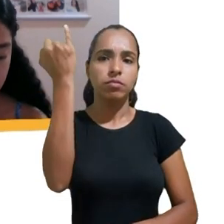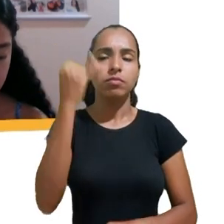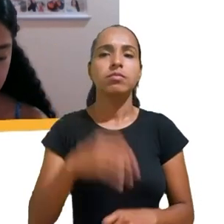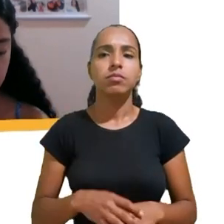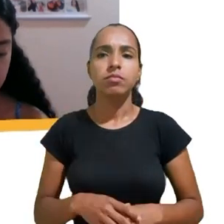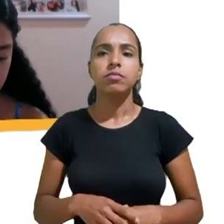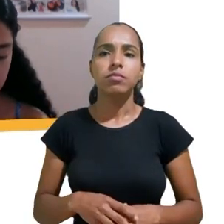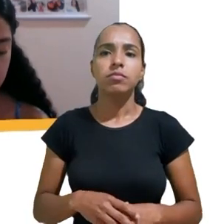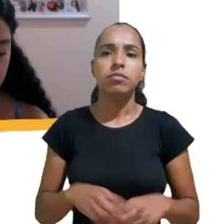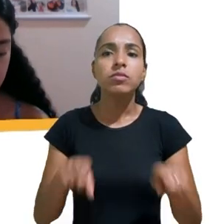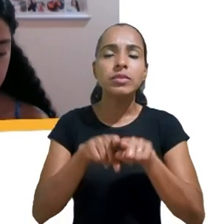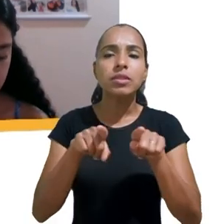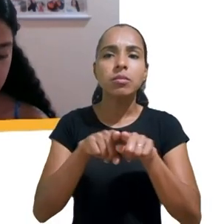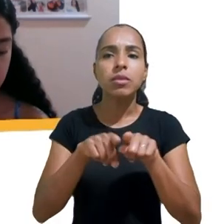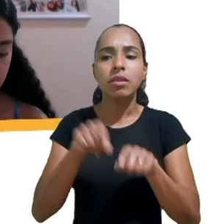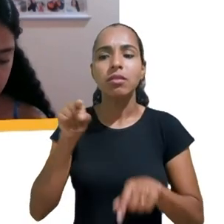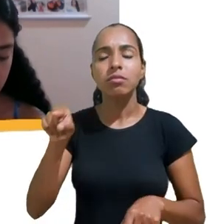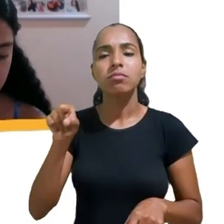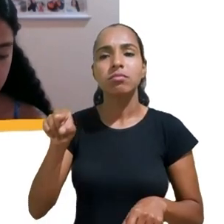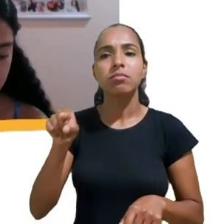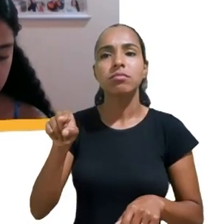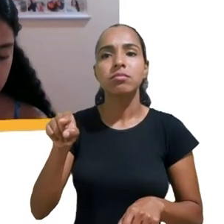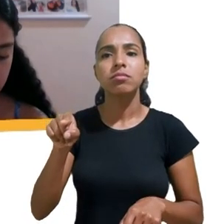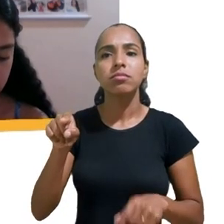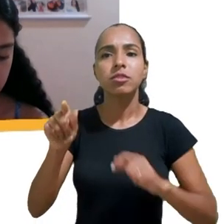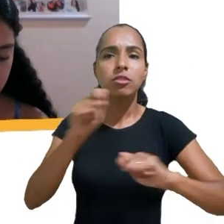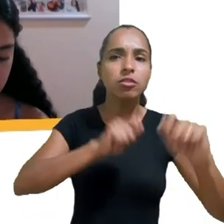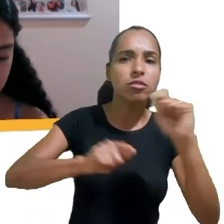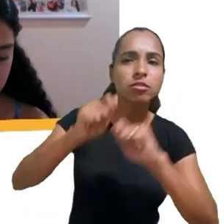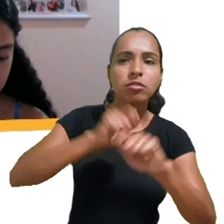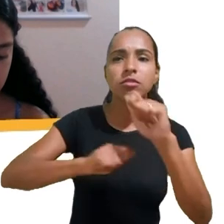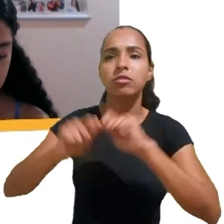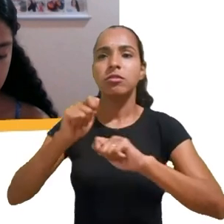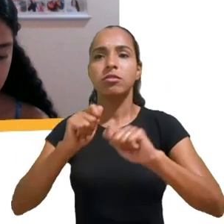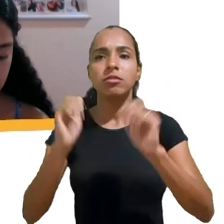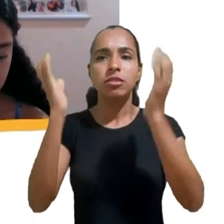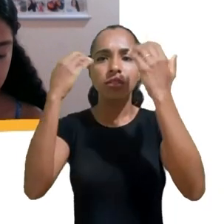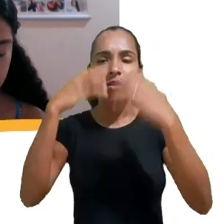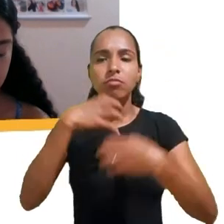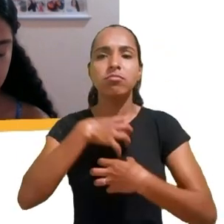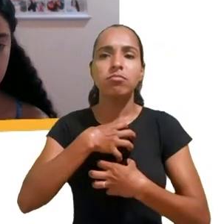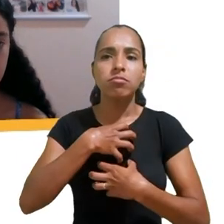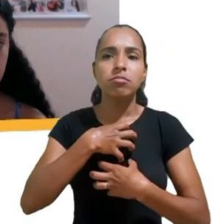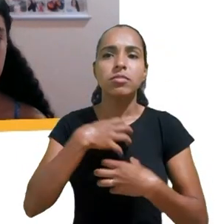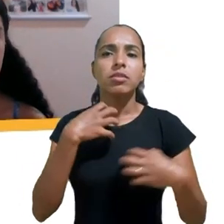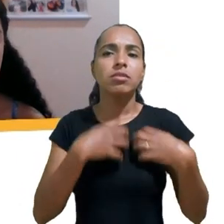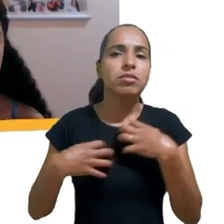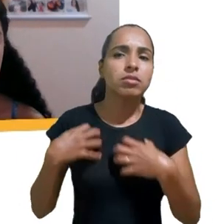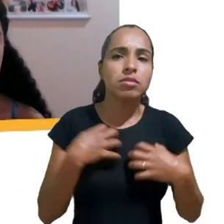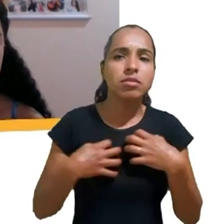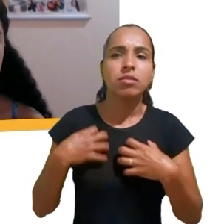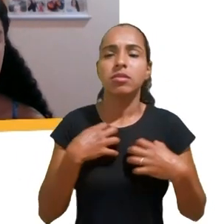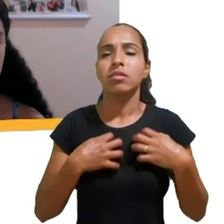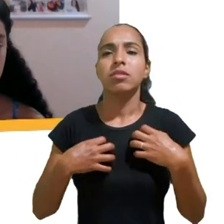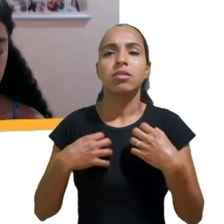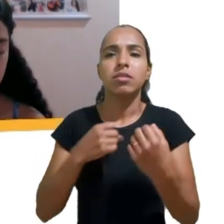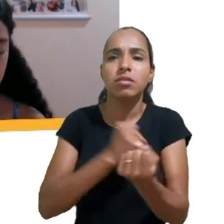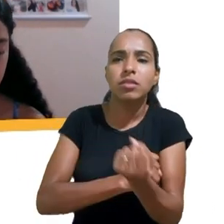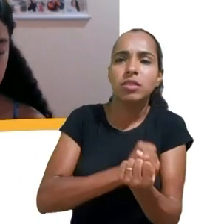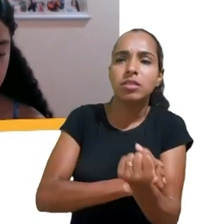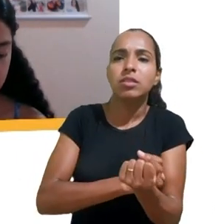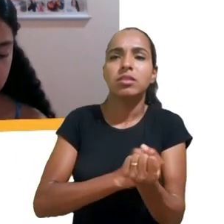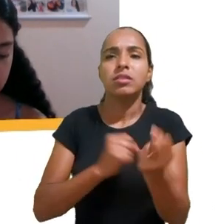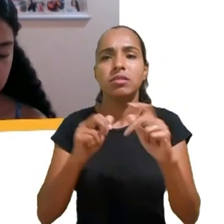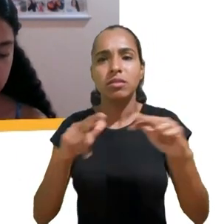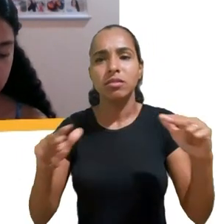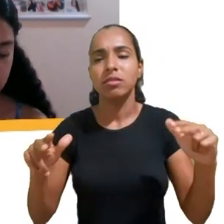conectando não só uma economia da ansiedade e dos vícios como uma possibilidade de modulação permanente dos comportamentos. Esse